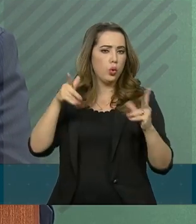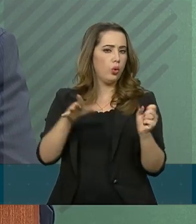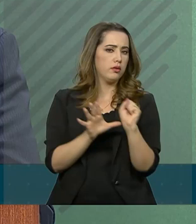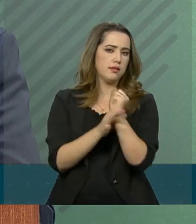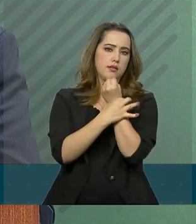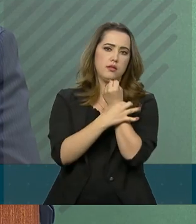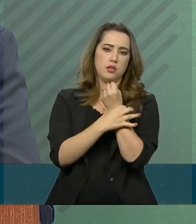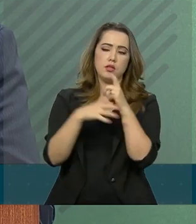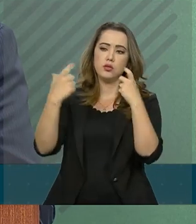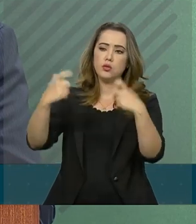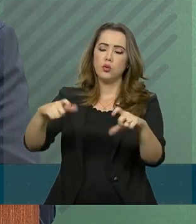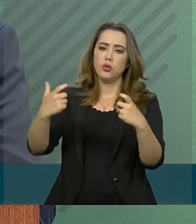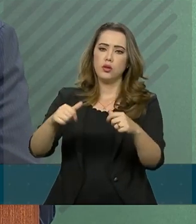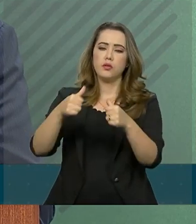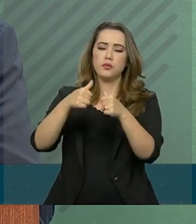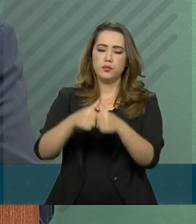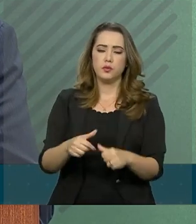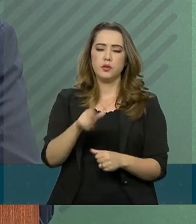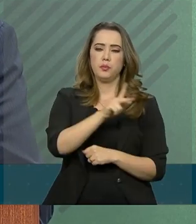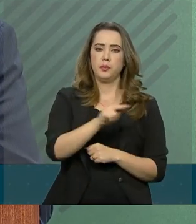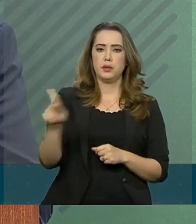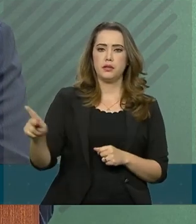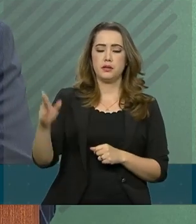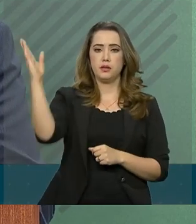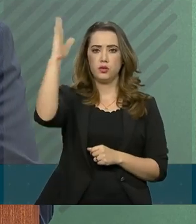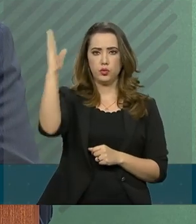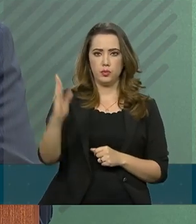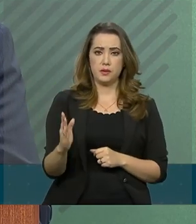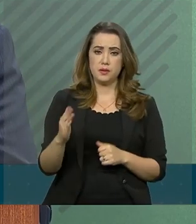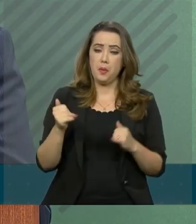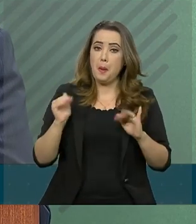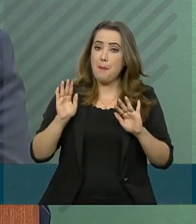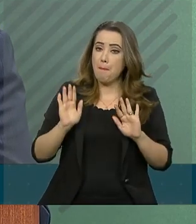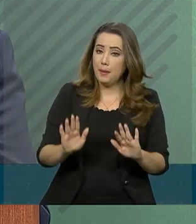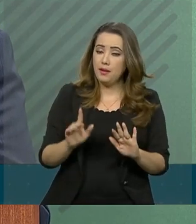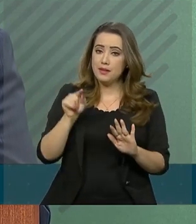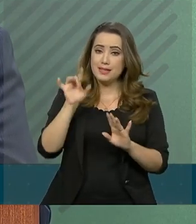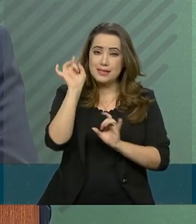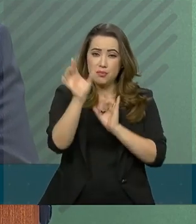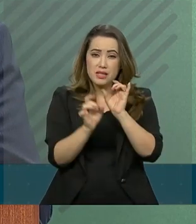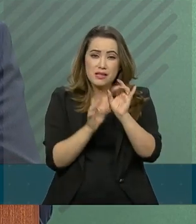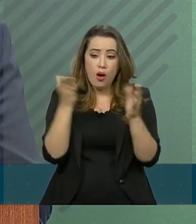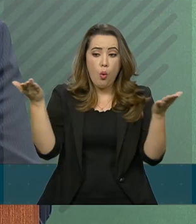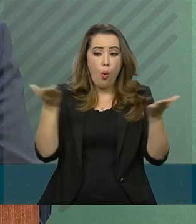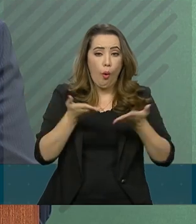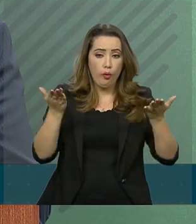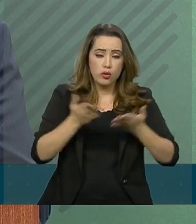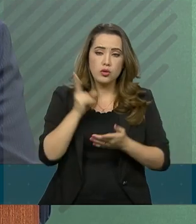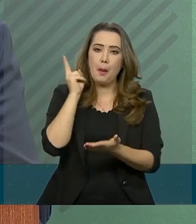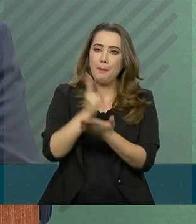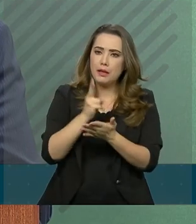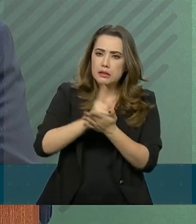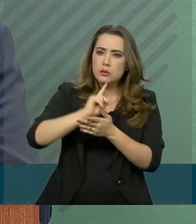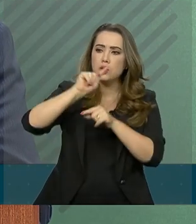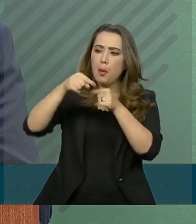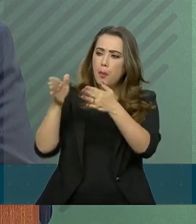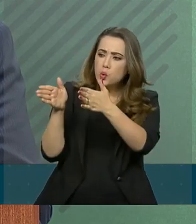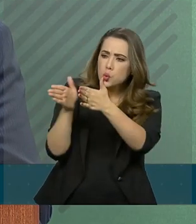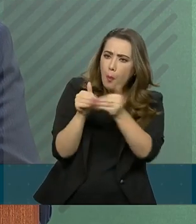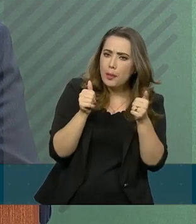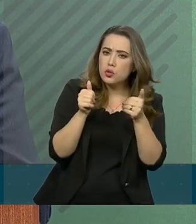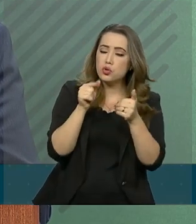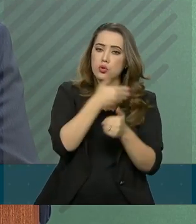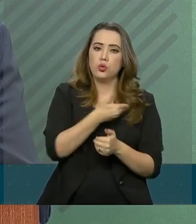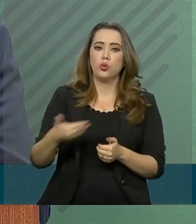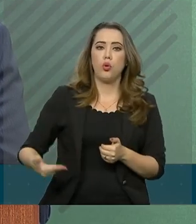no ambiente onde estará o senhor presidente da República. No caso específico de hoje, mesmo após a solicitação